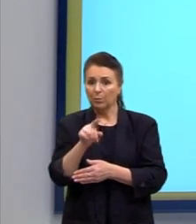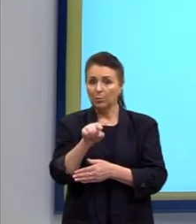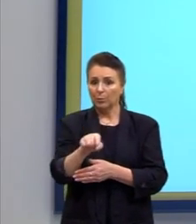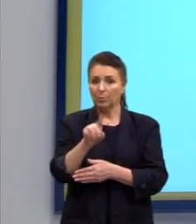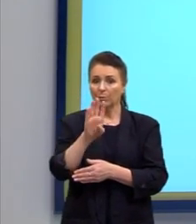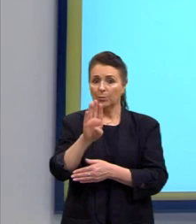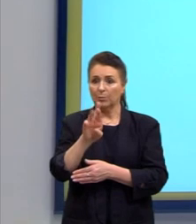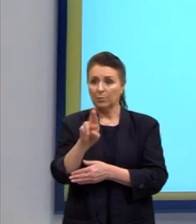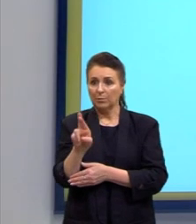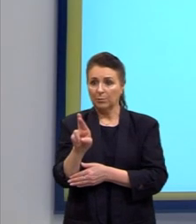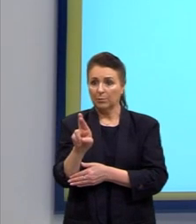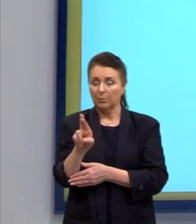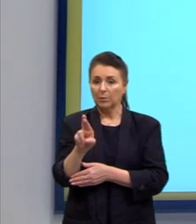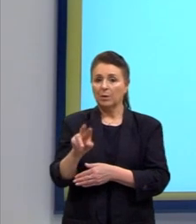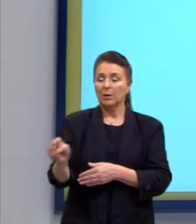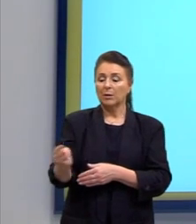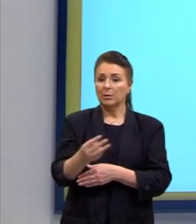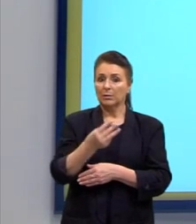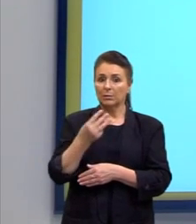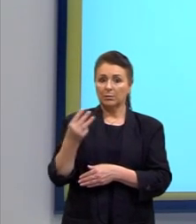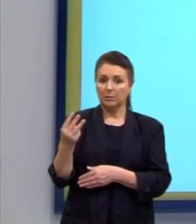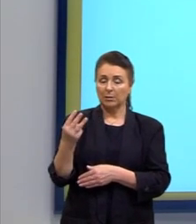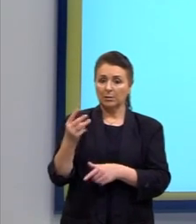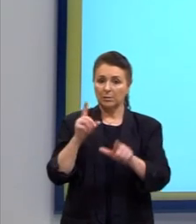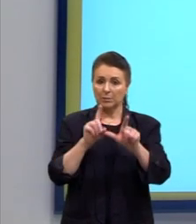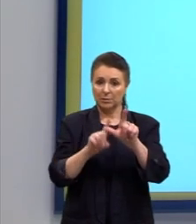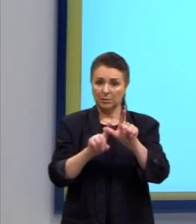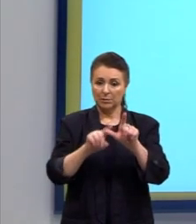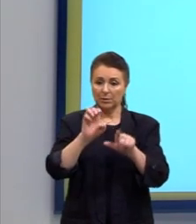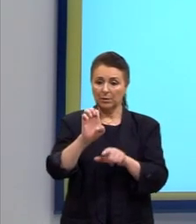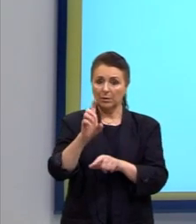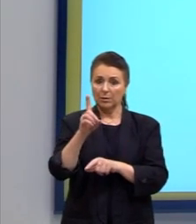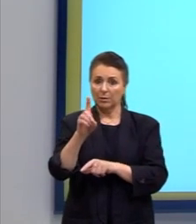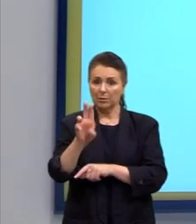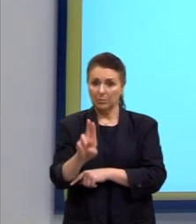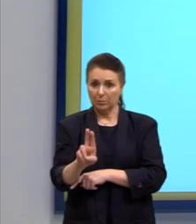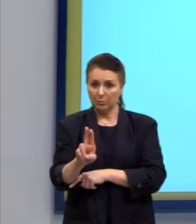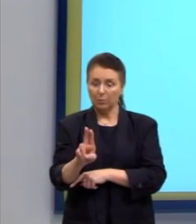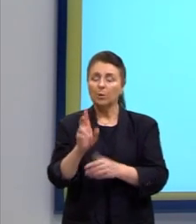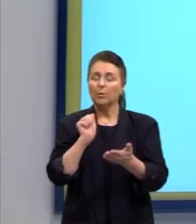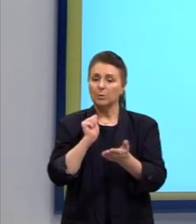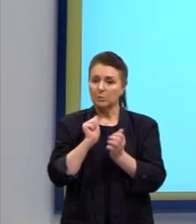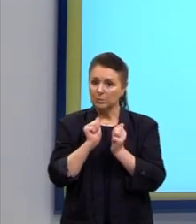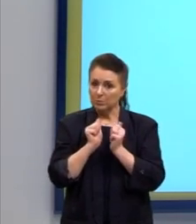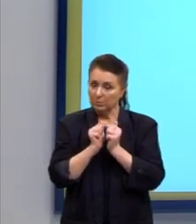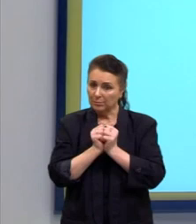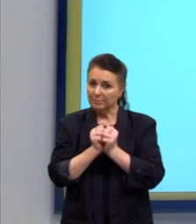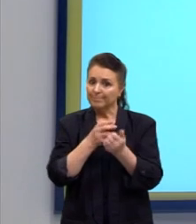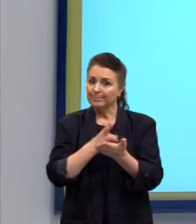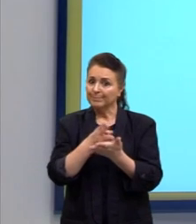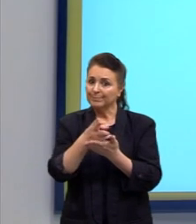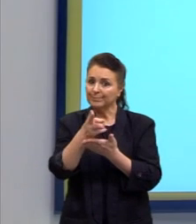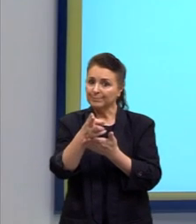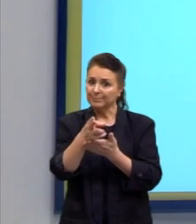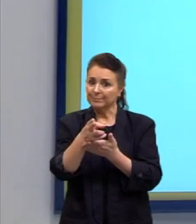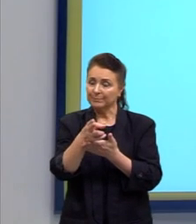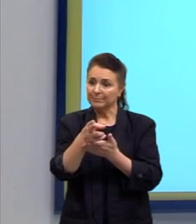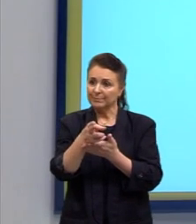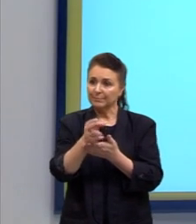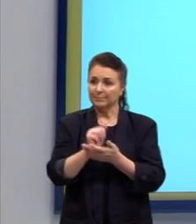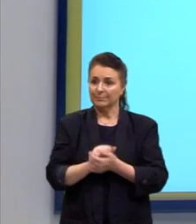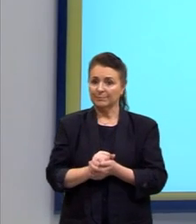de tal modo que as três letras EDU apareçam sempre juntas e exatamente nessa ordem.